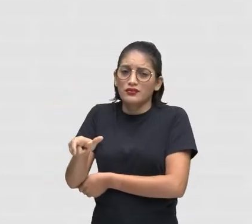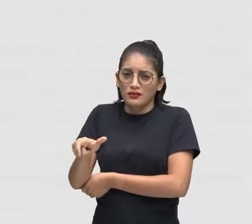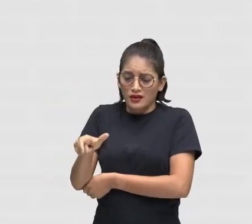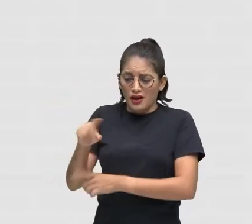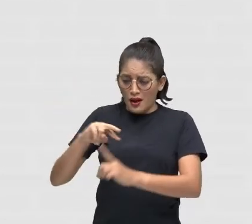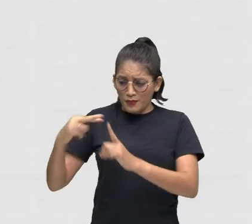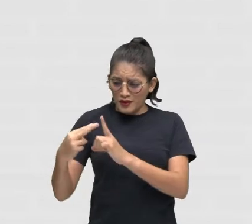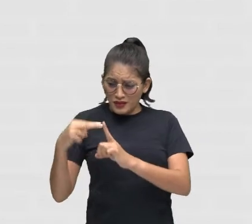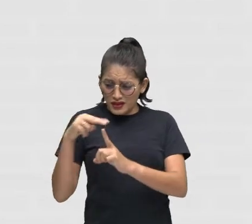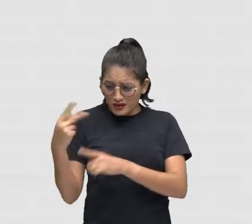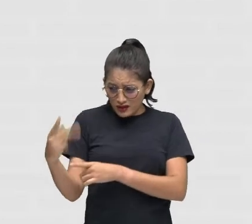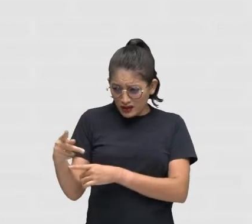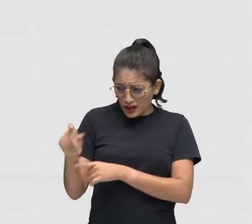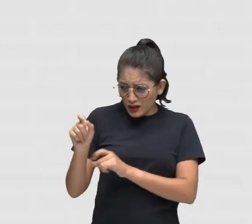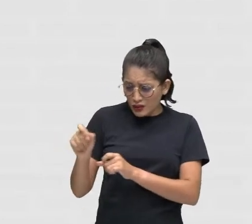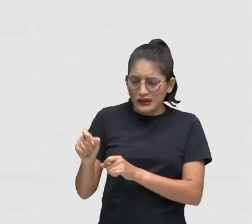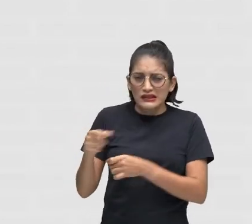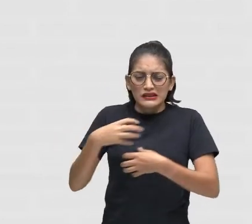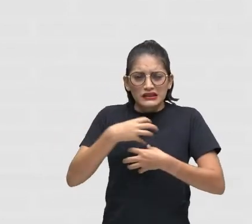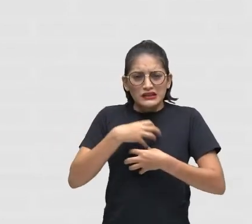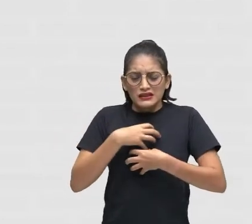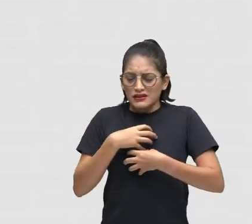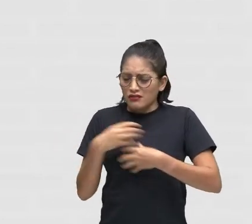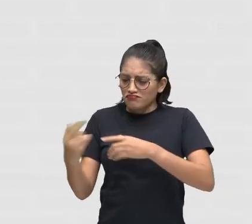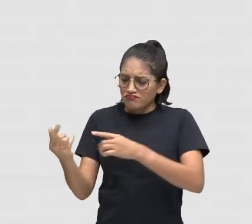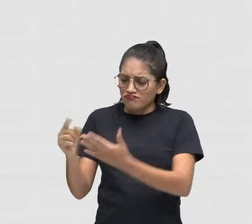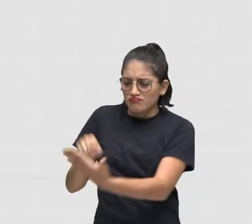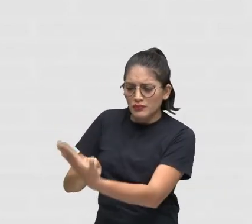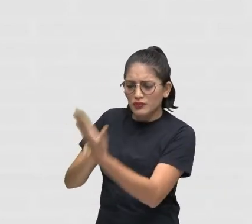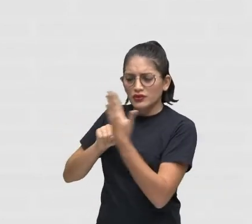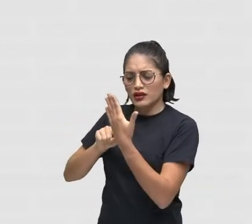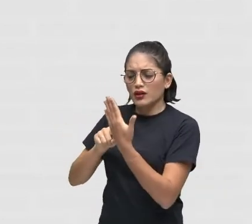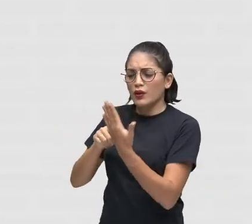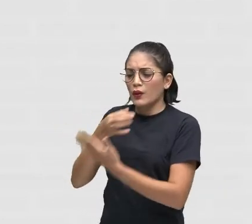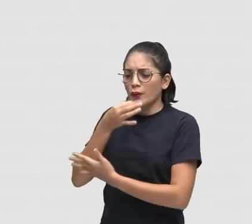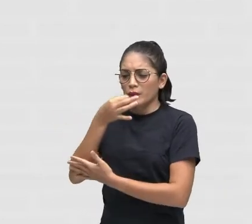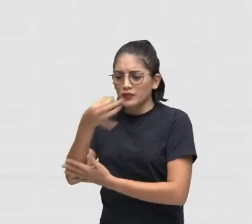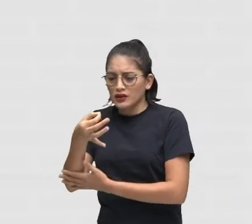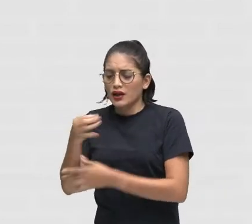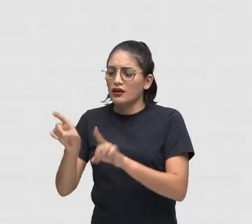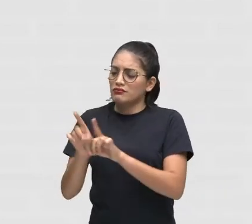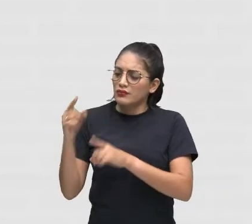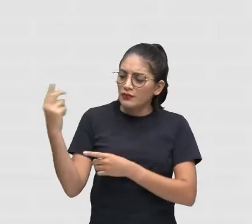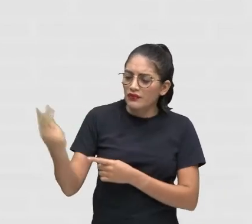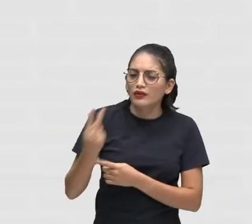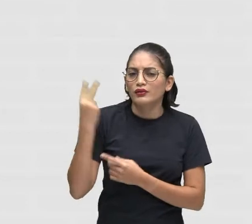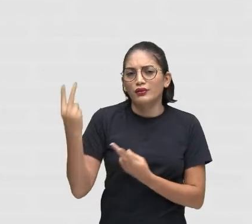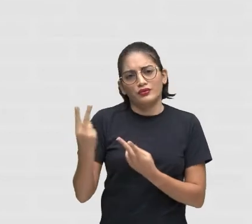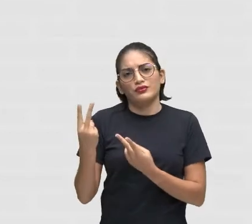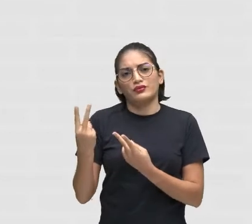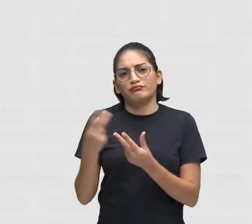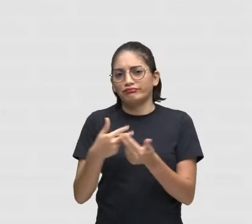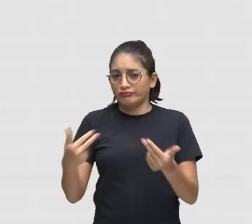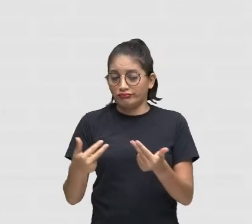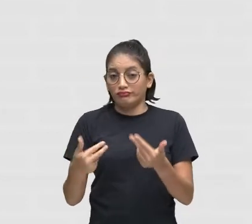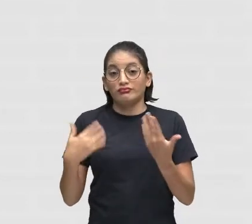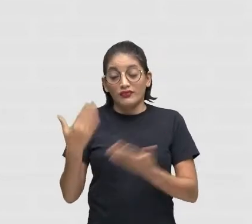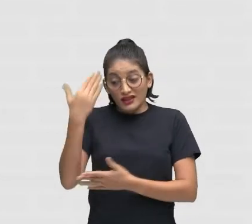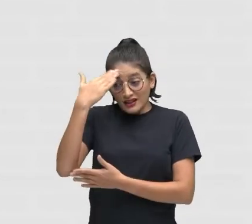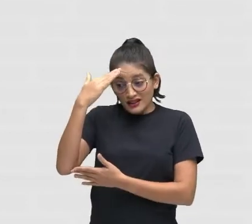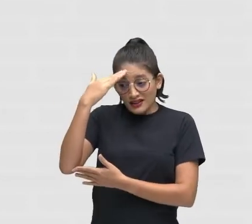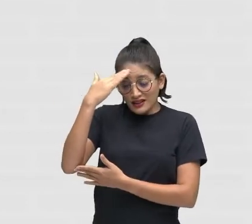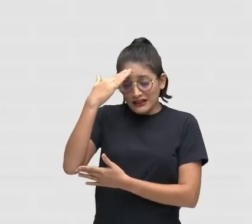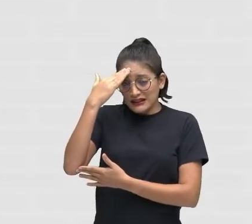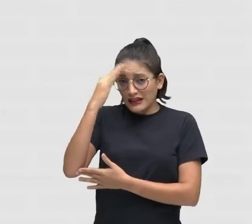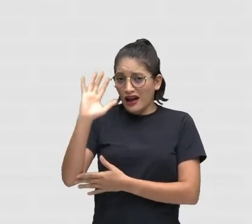outro O que esse outro Está trazendo Para mim De opinião De valor Então compreender As